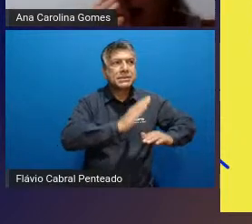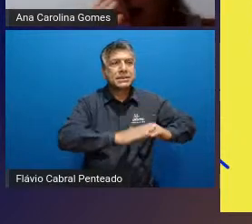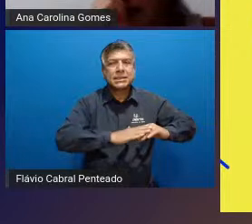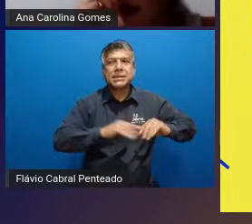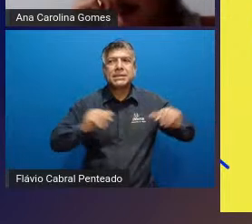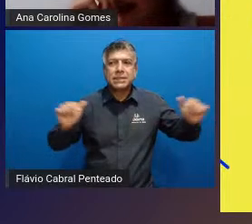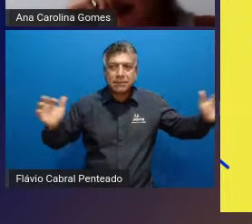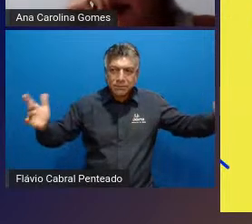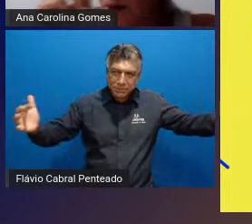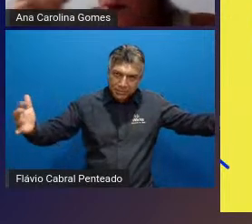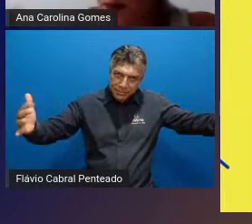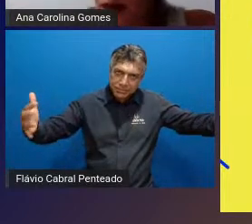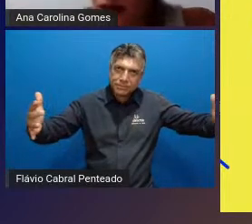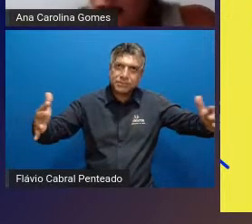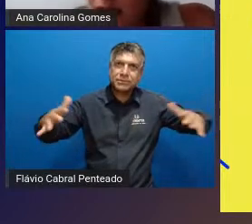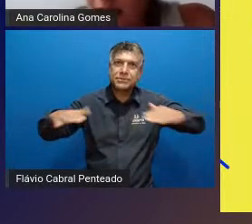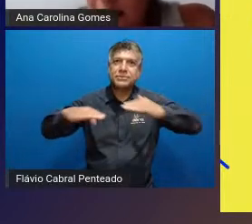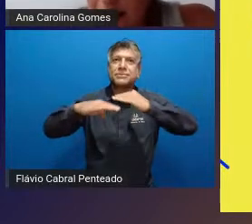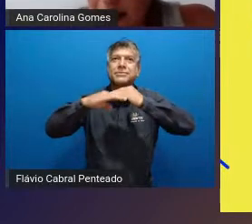movimentos dele né